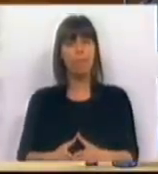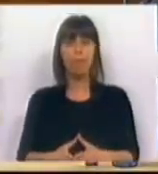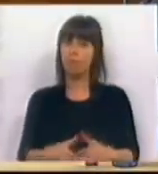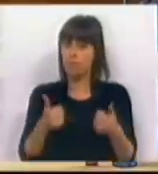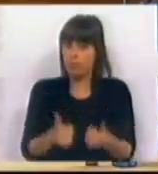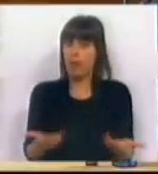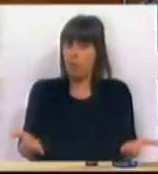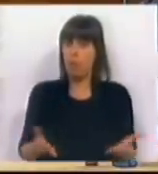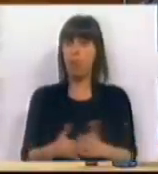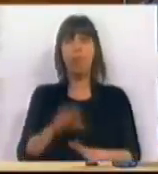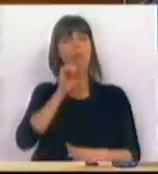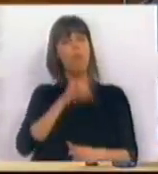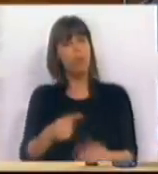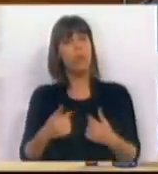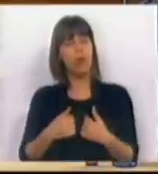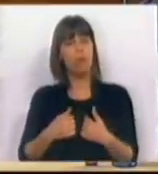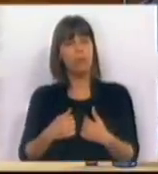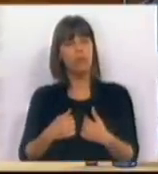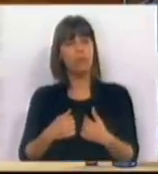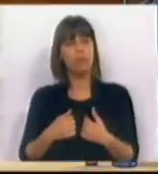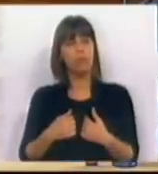É bom podermos ser...